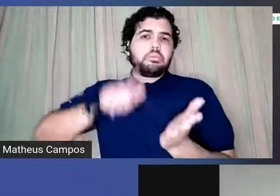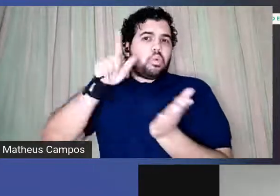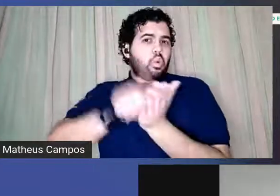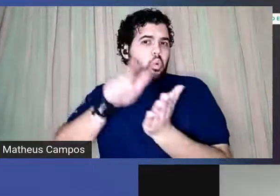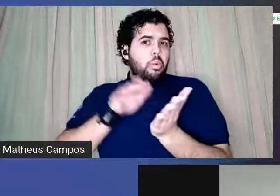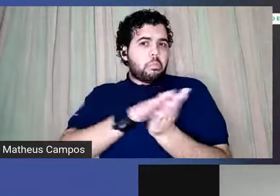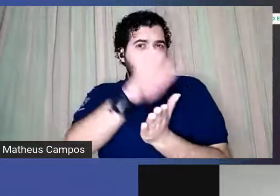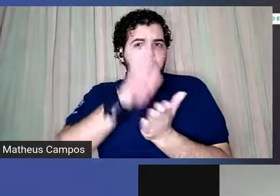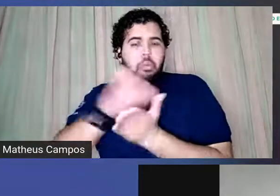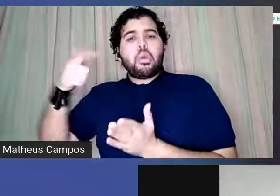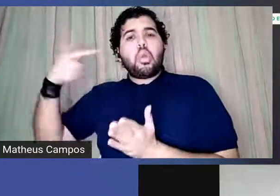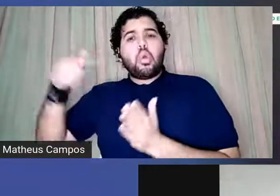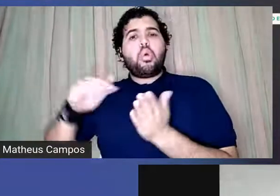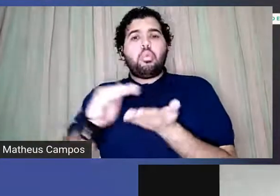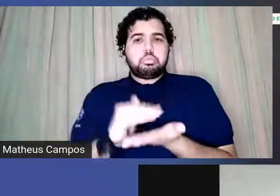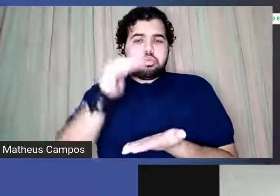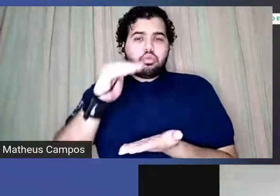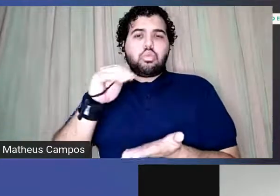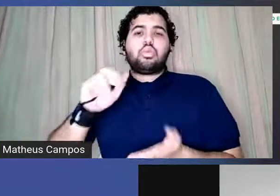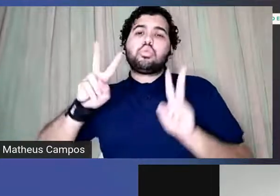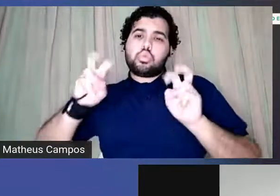coletâneas e ontologias.